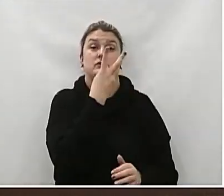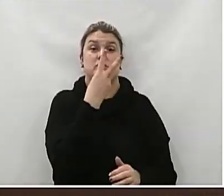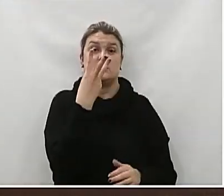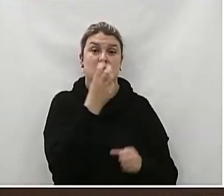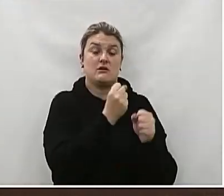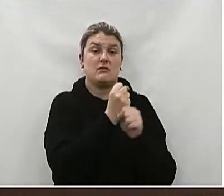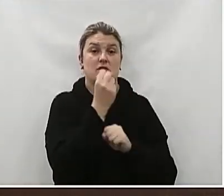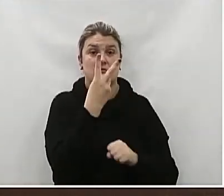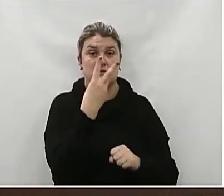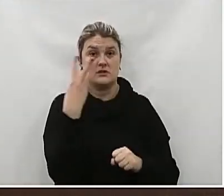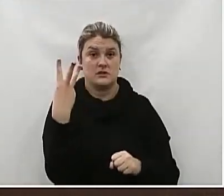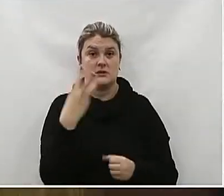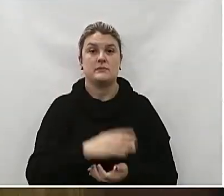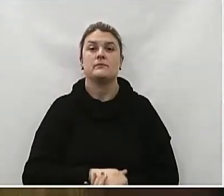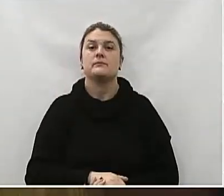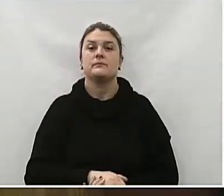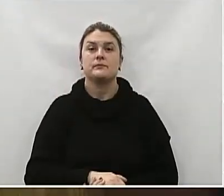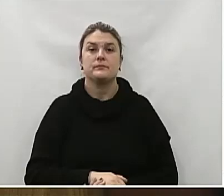2023